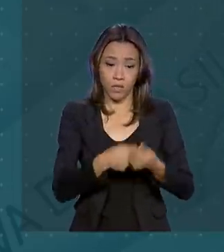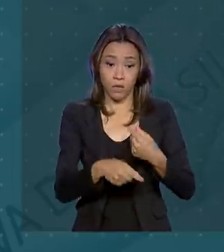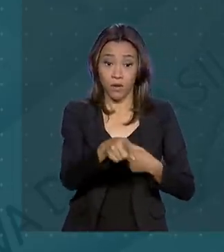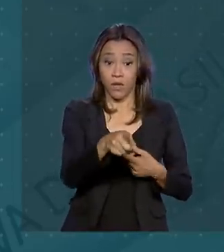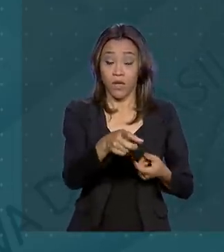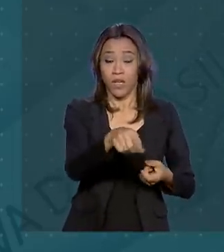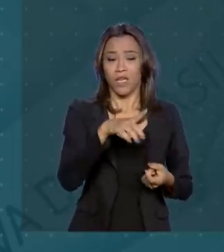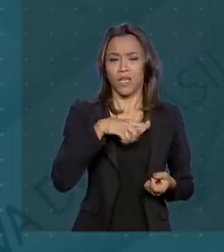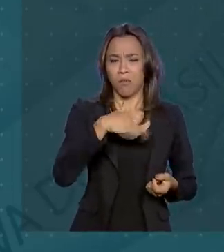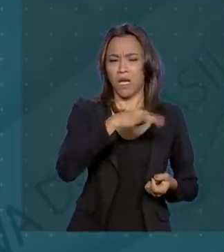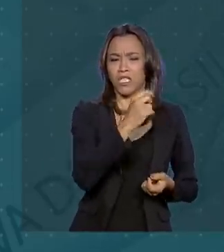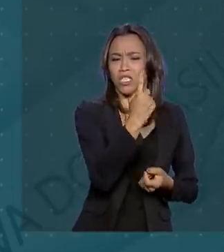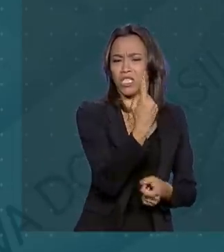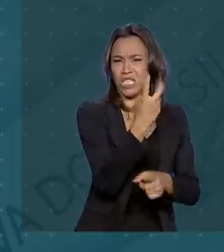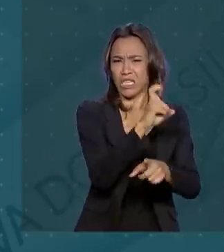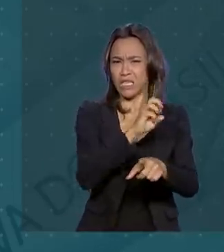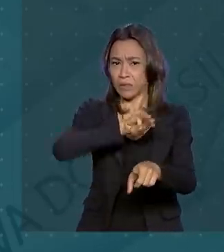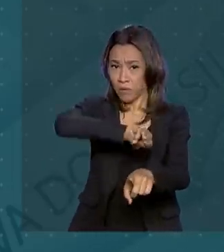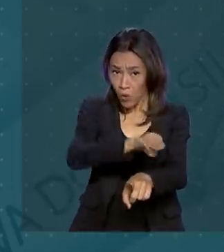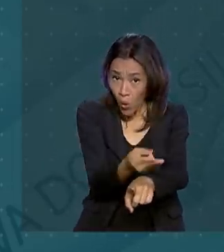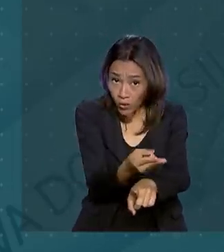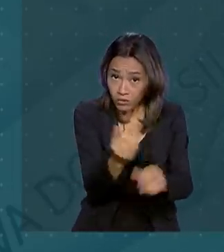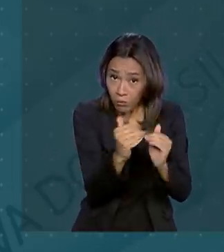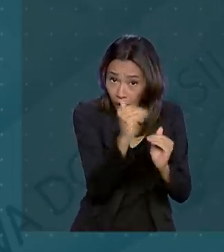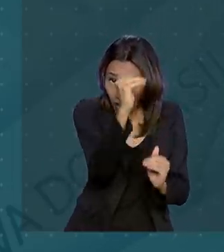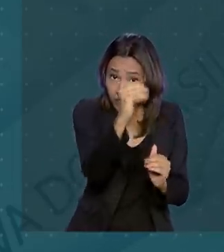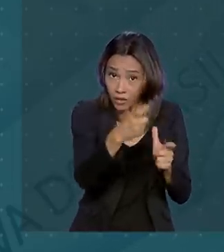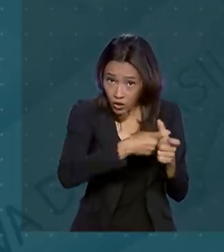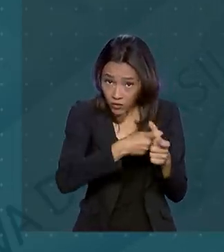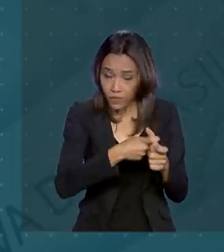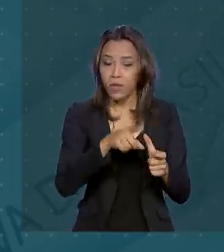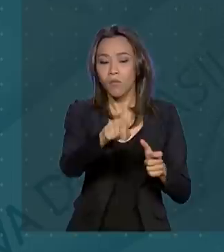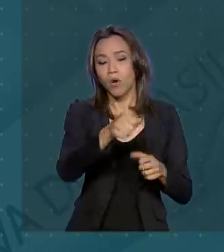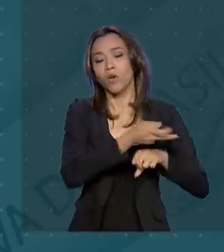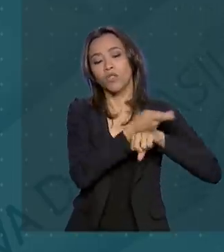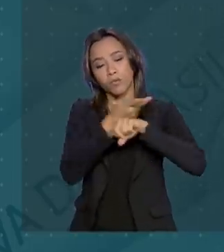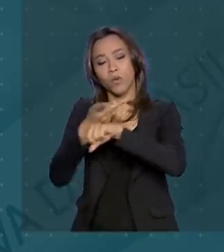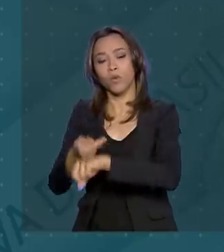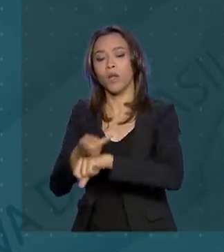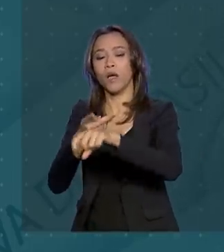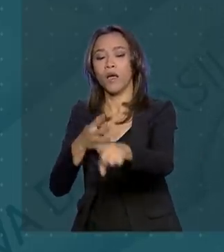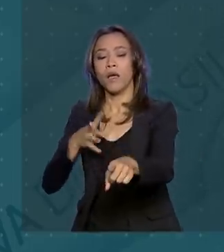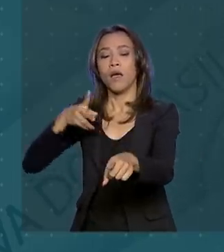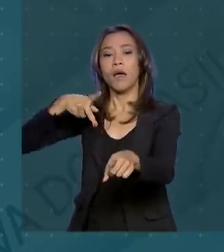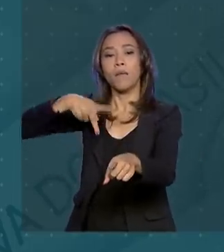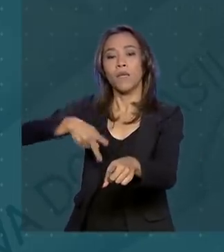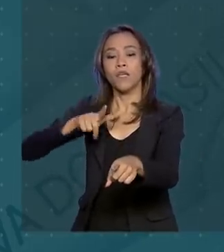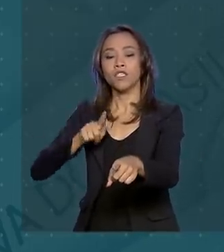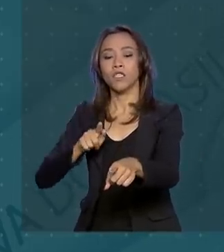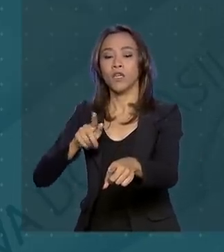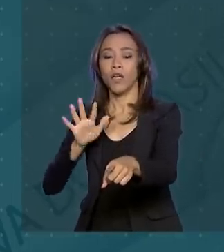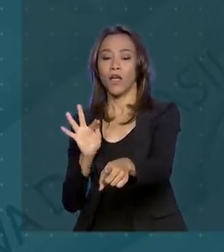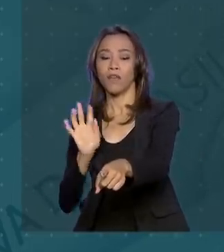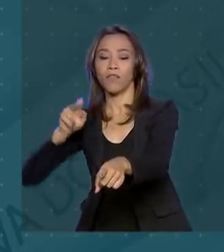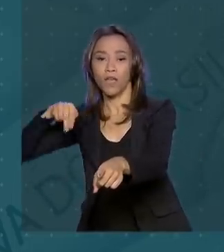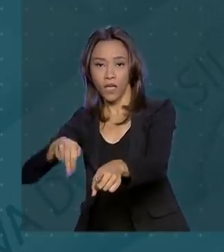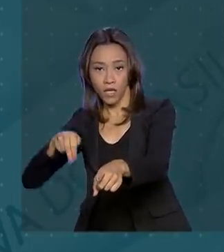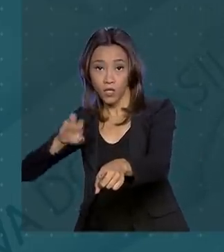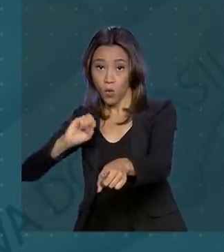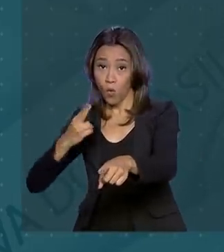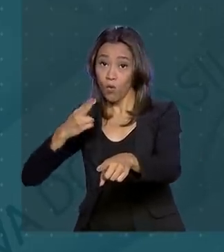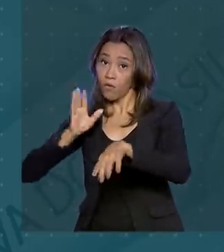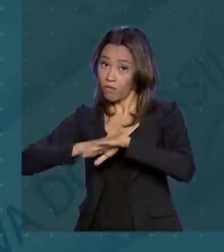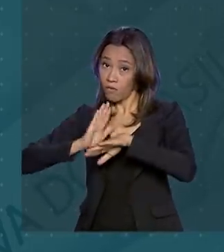maiores do que 15 milhões de reais pode receber uma proposta da Procuradoria-Geral da Fazenda Nacional ou fazer sua própria